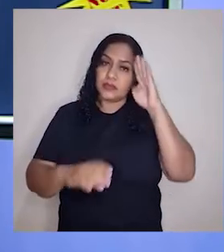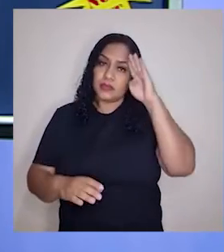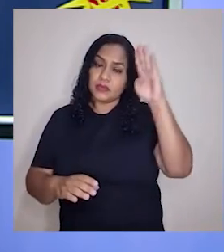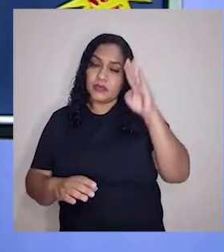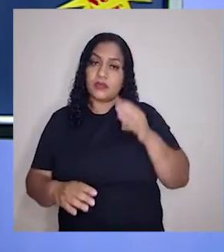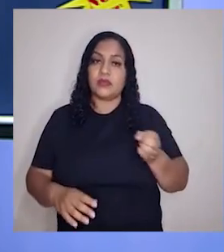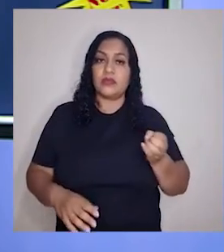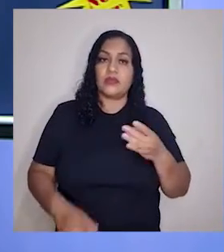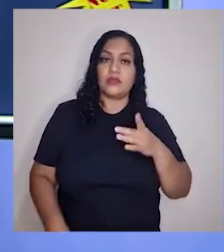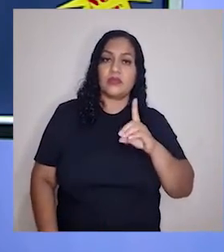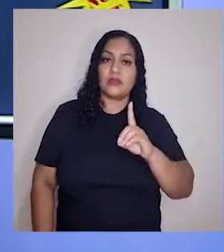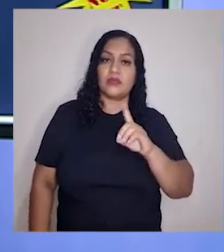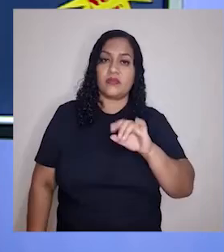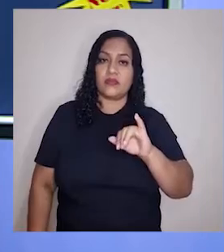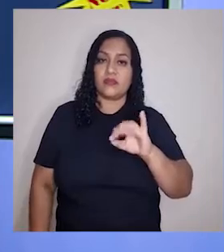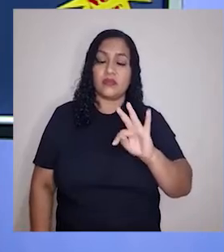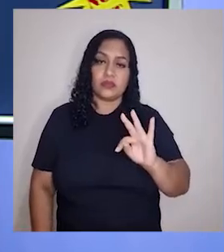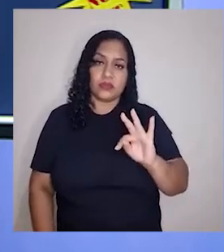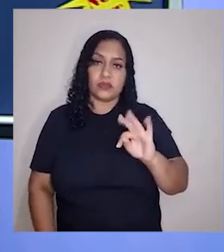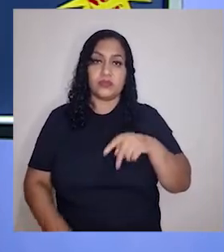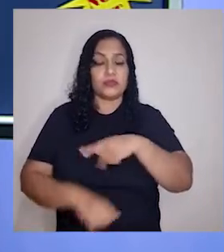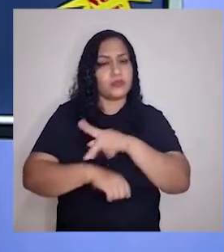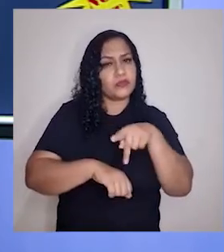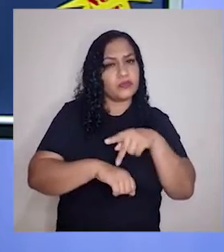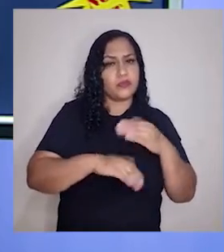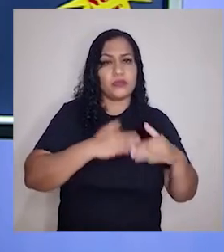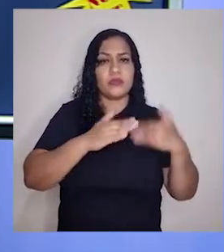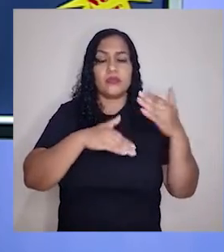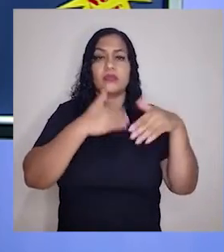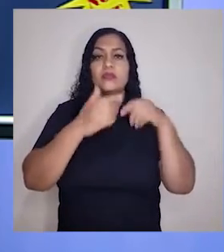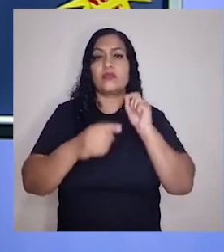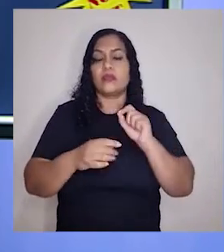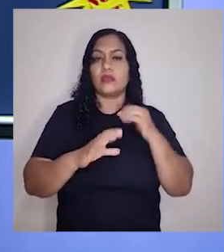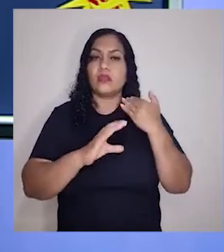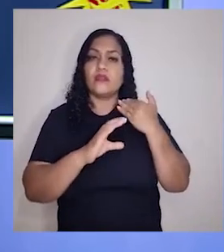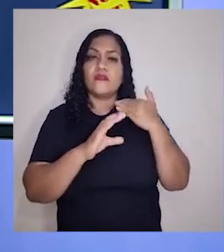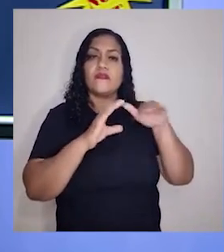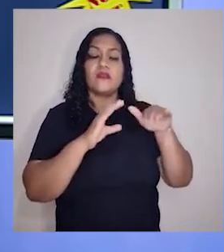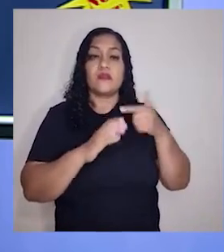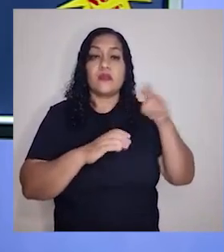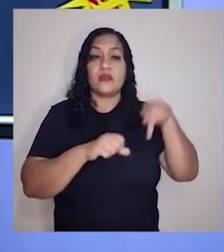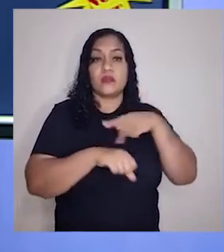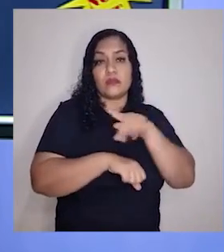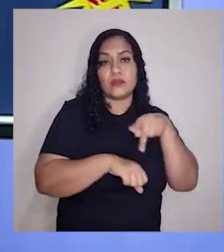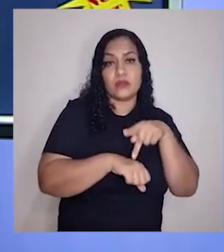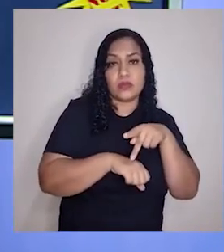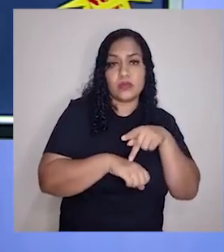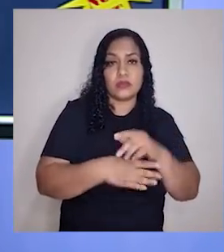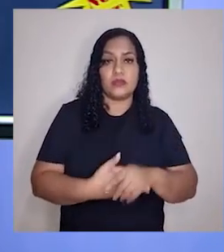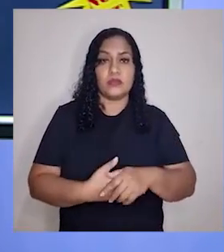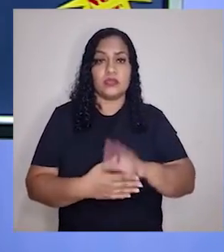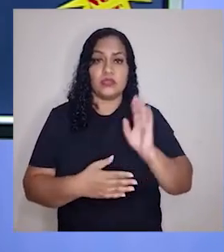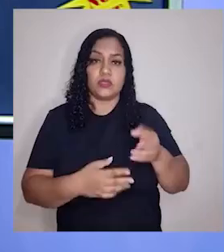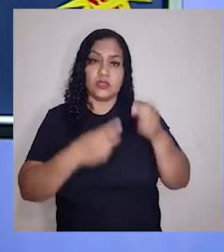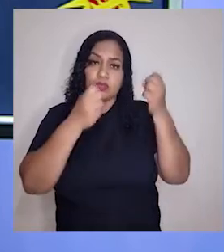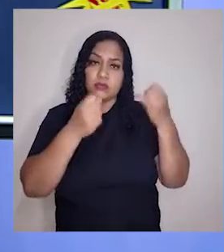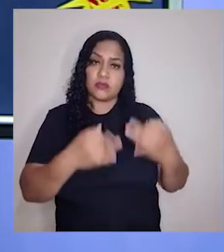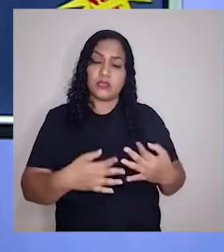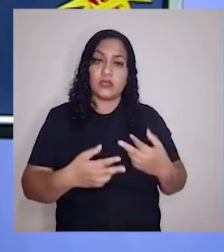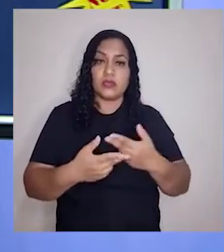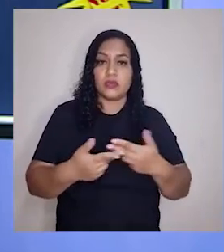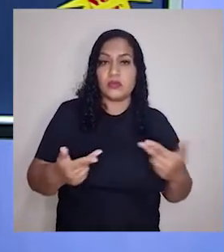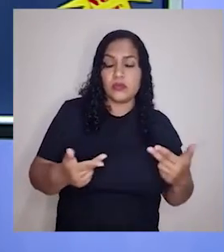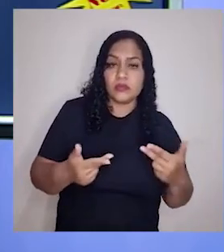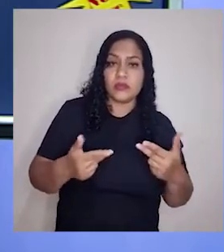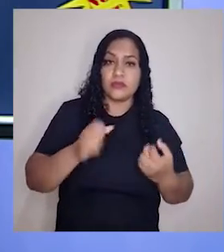nesse processo da nova DIT. Então, o acontece? Esses países desenvolvidos, o eles continuam enviando para os demais países? Então, a já colocou